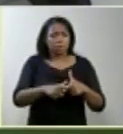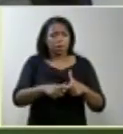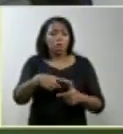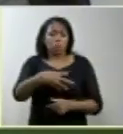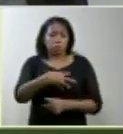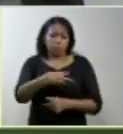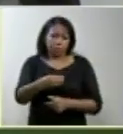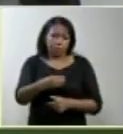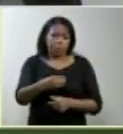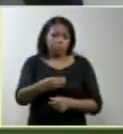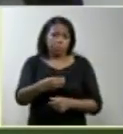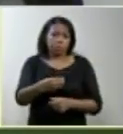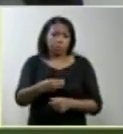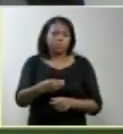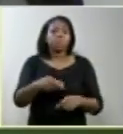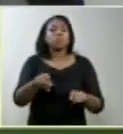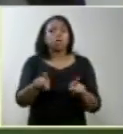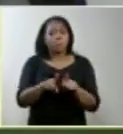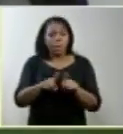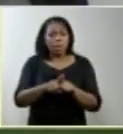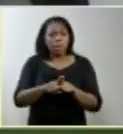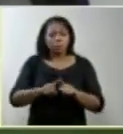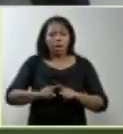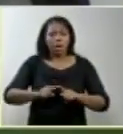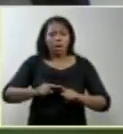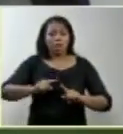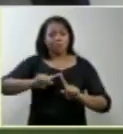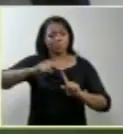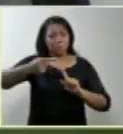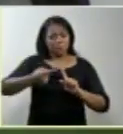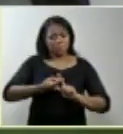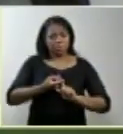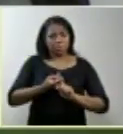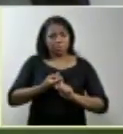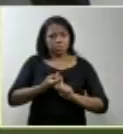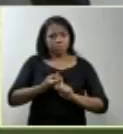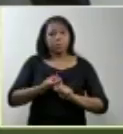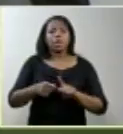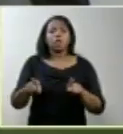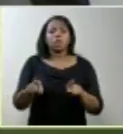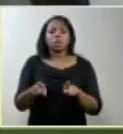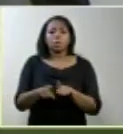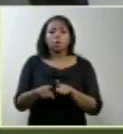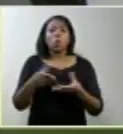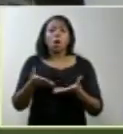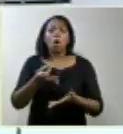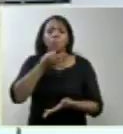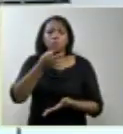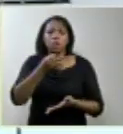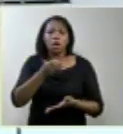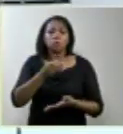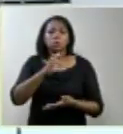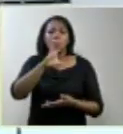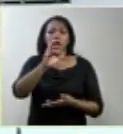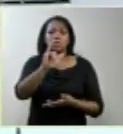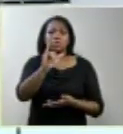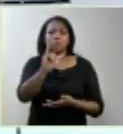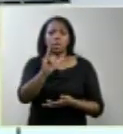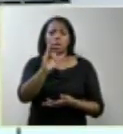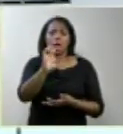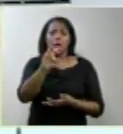fronteiriças bem conformadas qual seria realmente a posição da ciência em relação a isto ministro